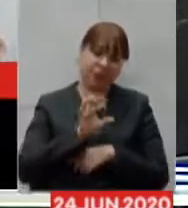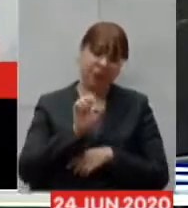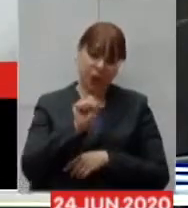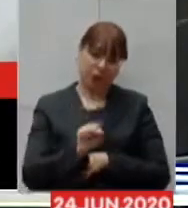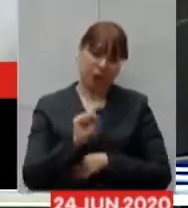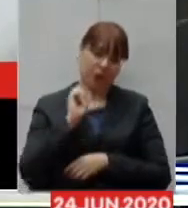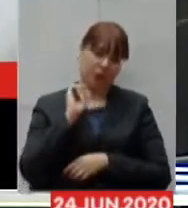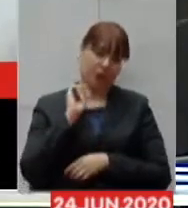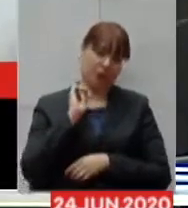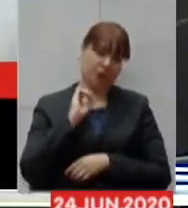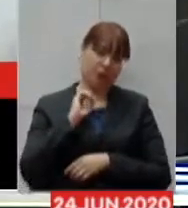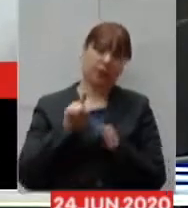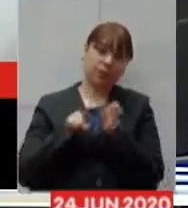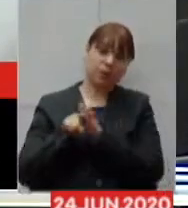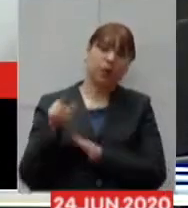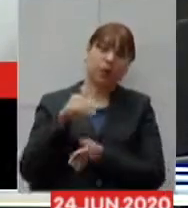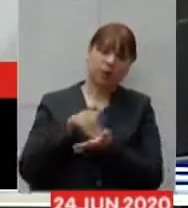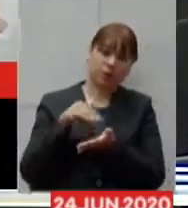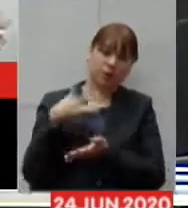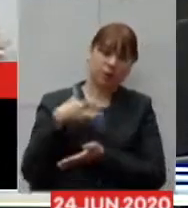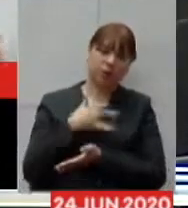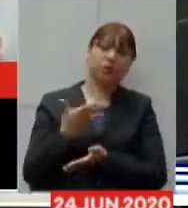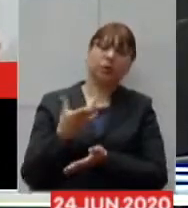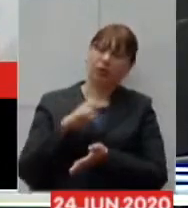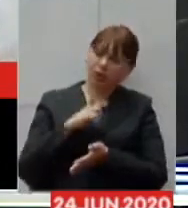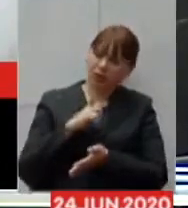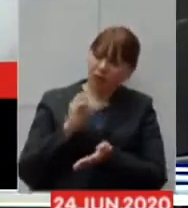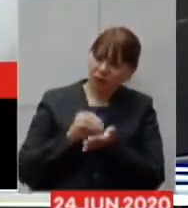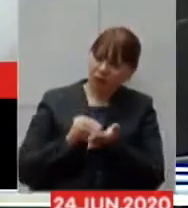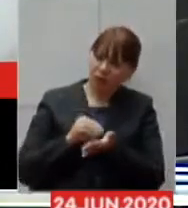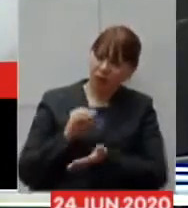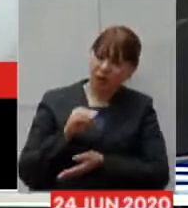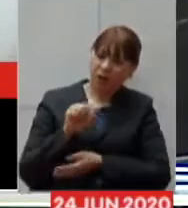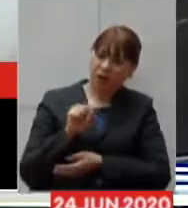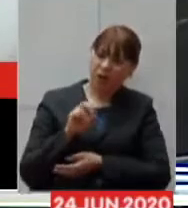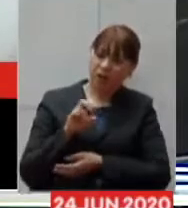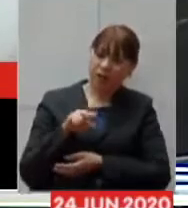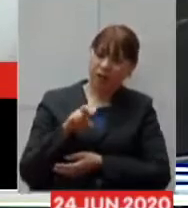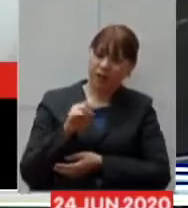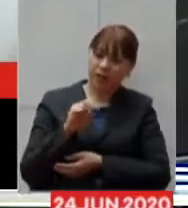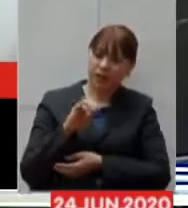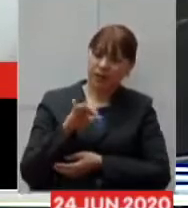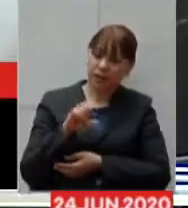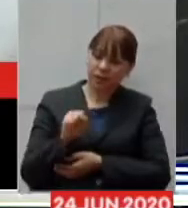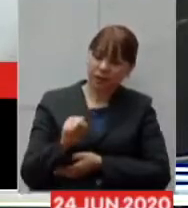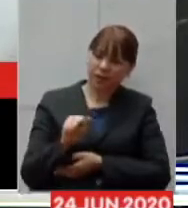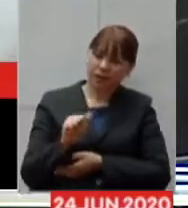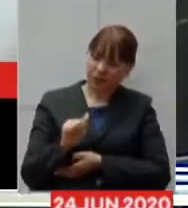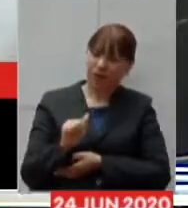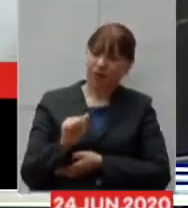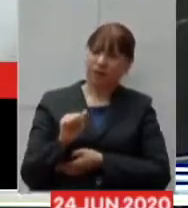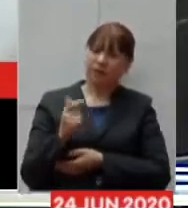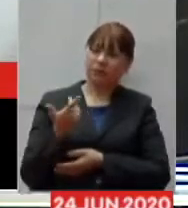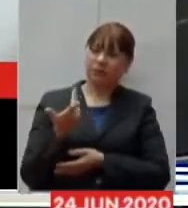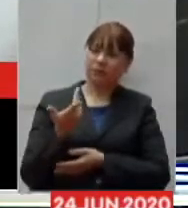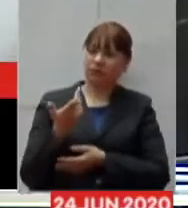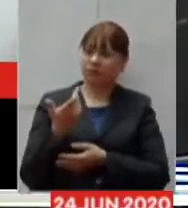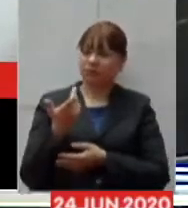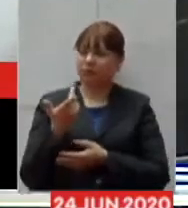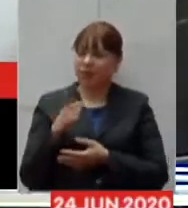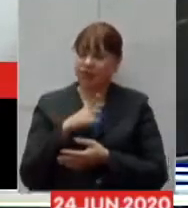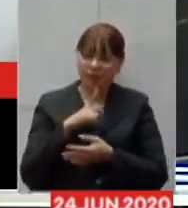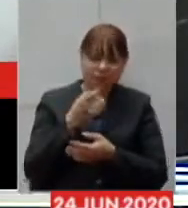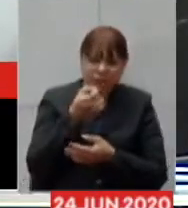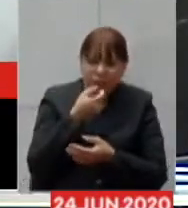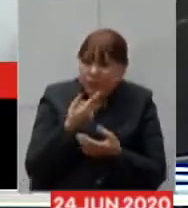perguntar ao senhor há falta de anestésico e bloqueadores nos hospitais do estado esses medicamentos são essenciais para